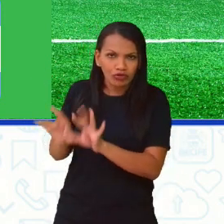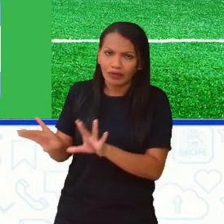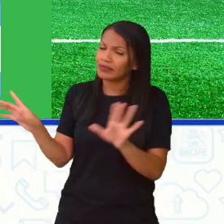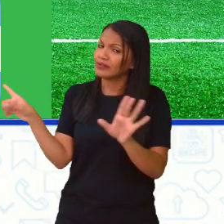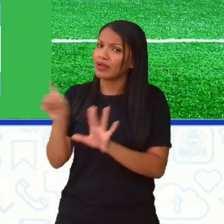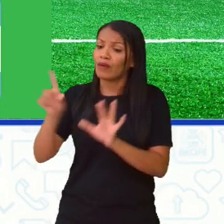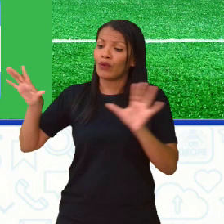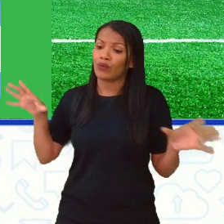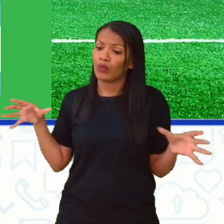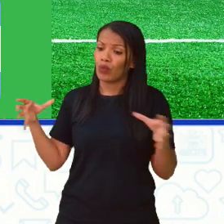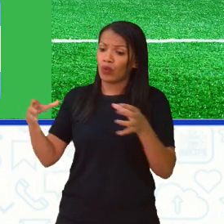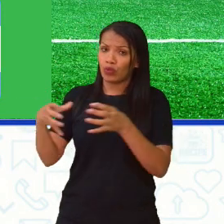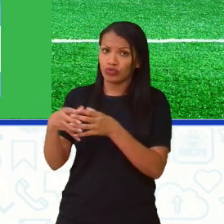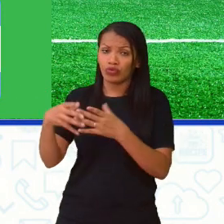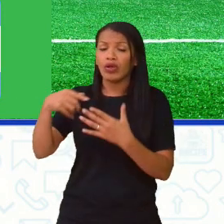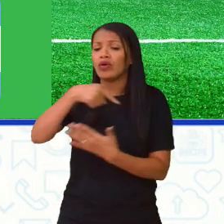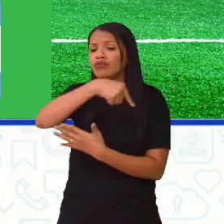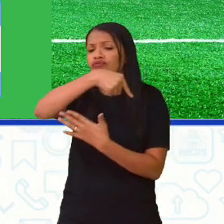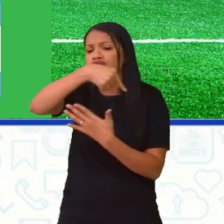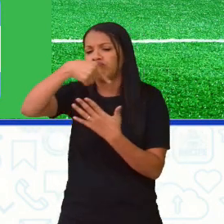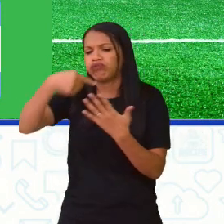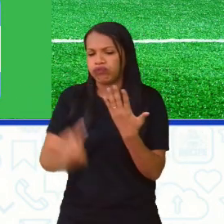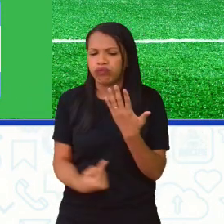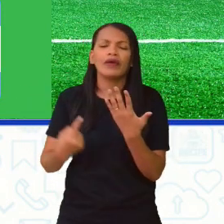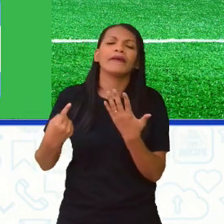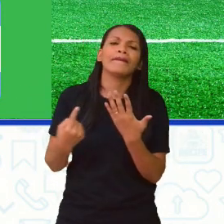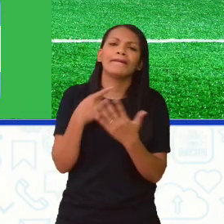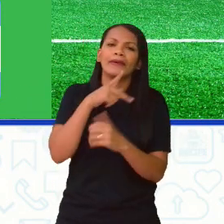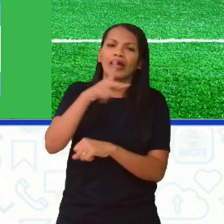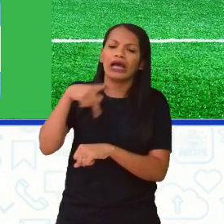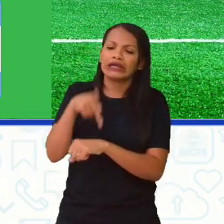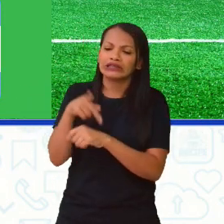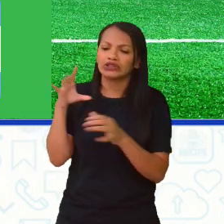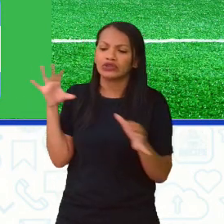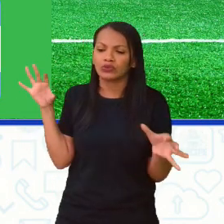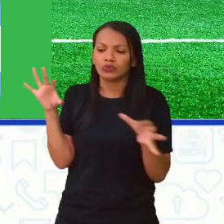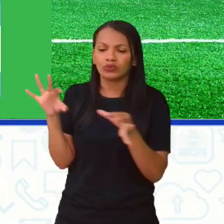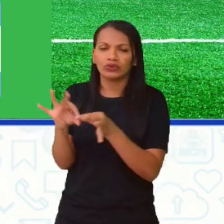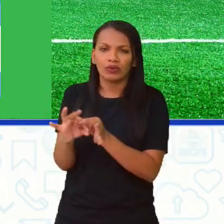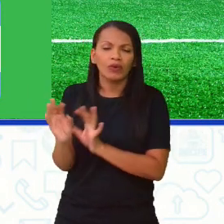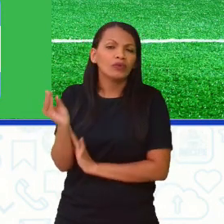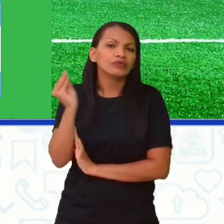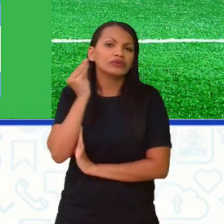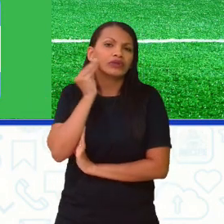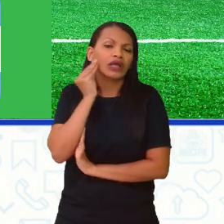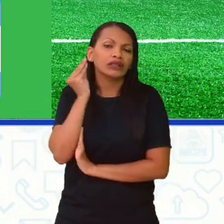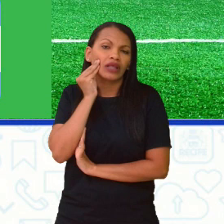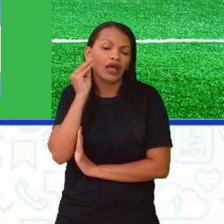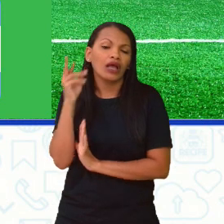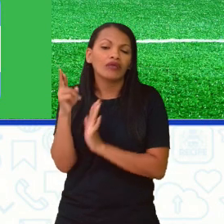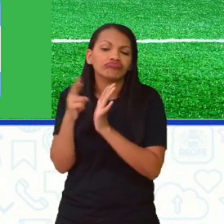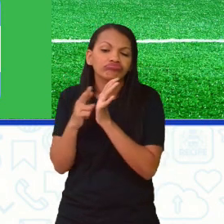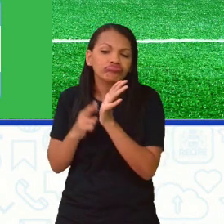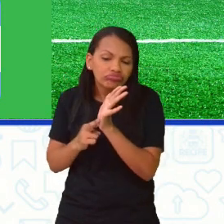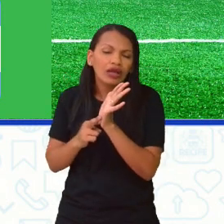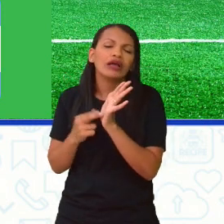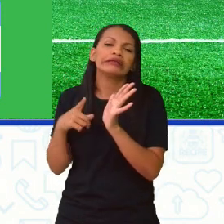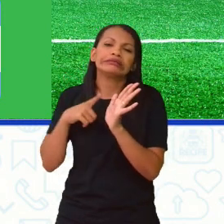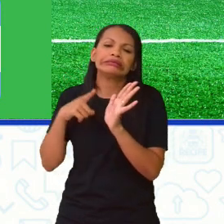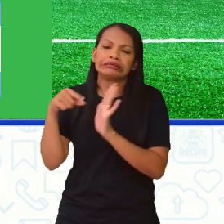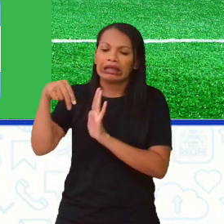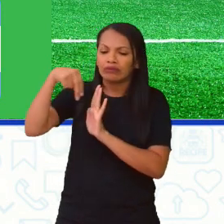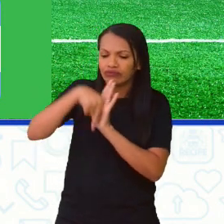conjunto de países que se uniram justamente para tentar regularizar o futebol, ou seja, gente tem